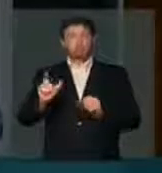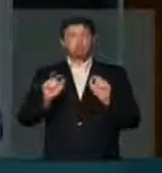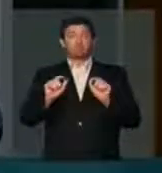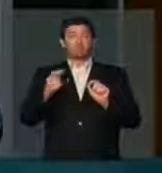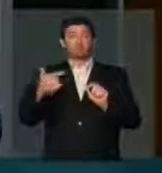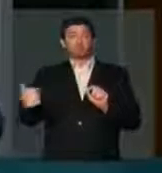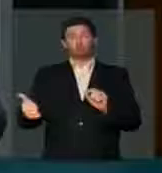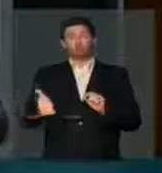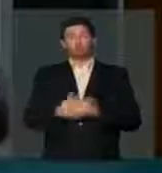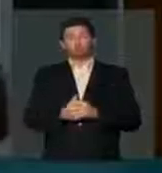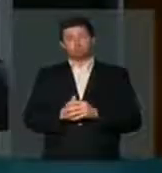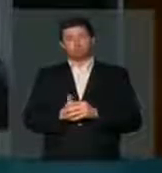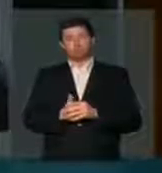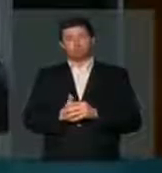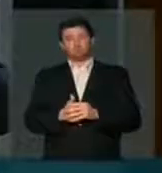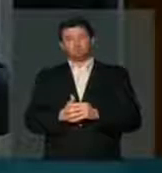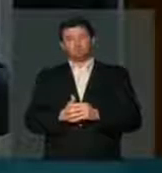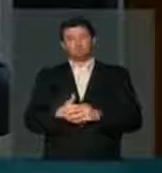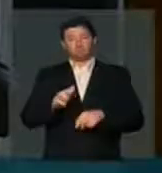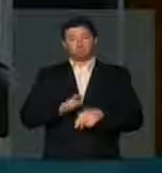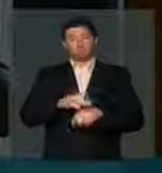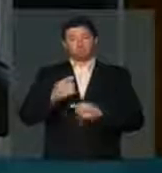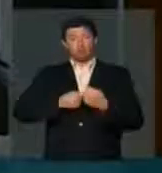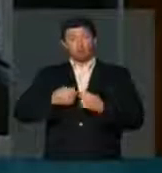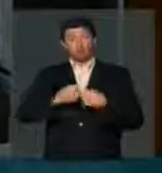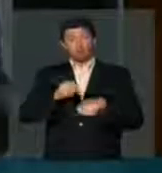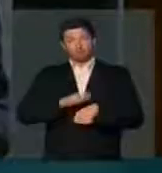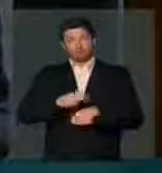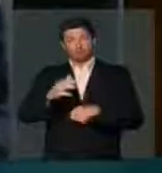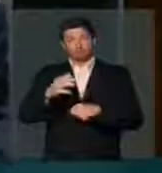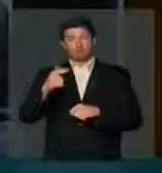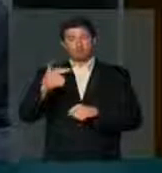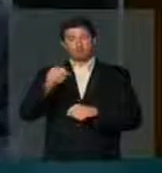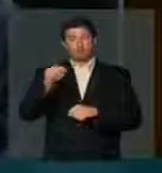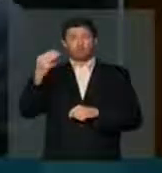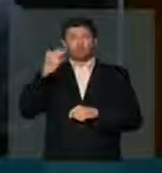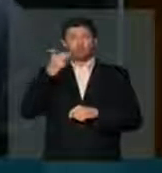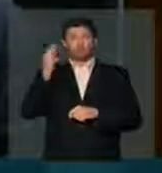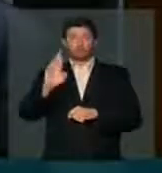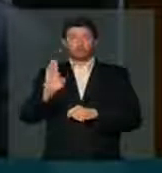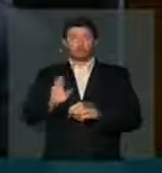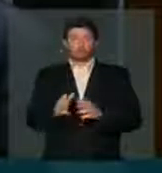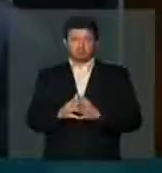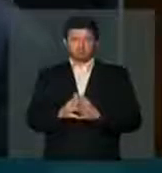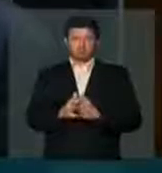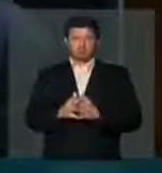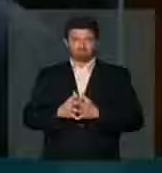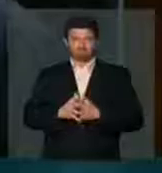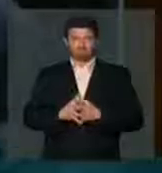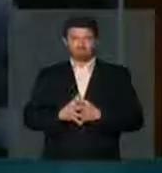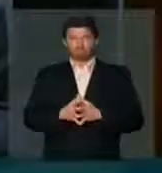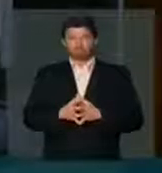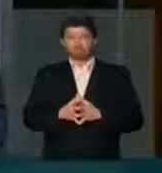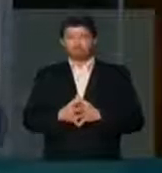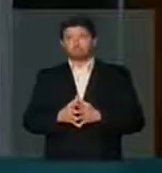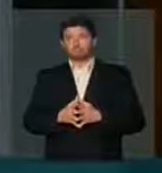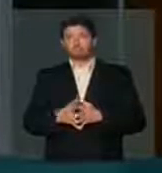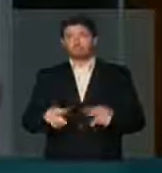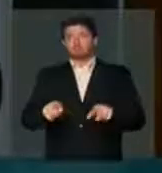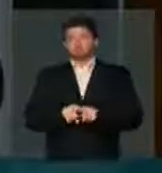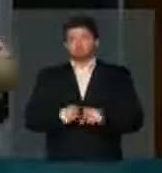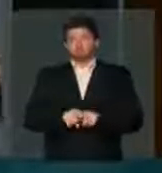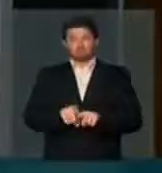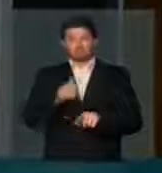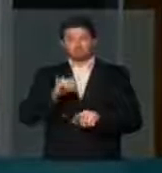21 vereadores. Vão trazer, vai trazer uma economicidade de 28 milhões de reais aos cofres públicos. Vão trazer